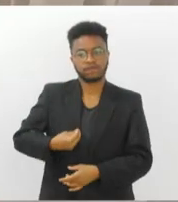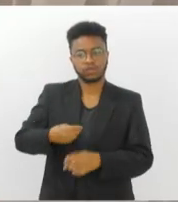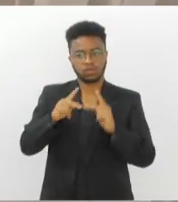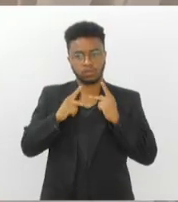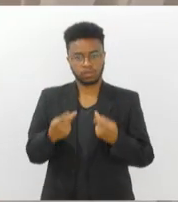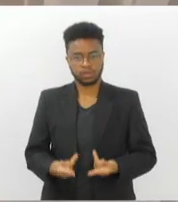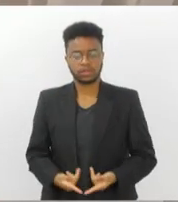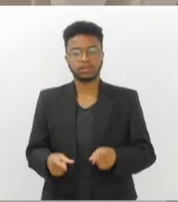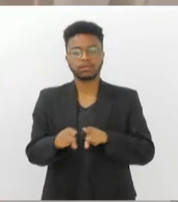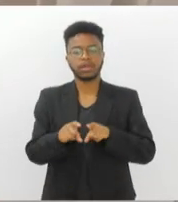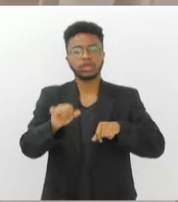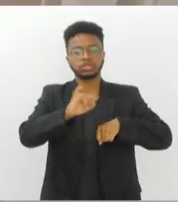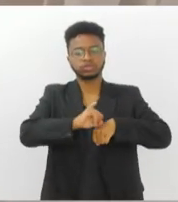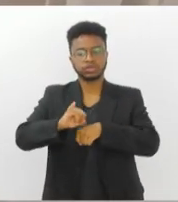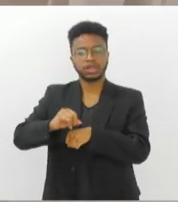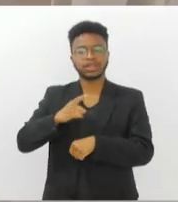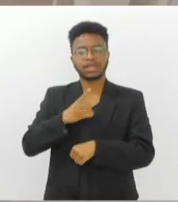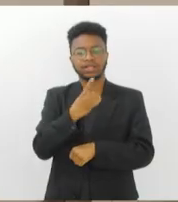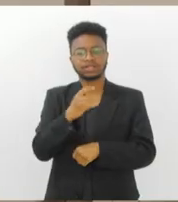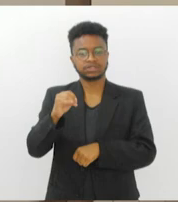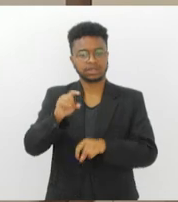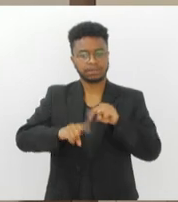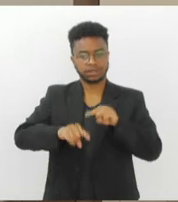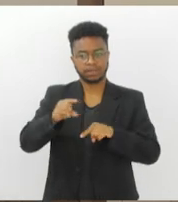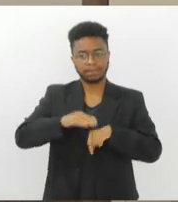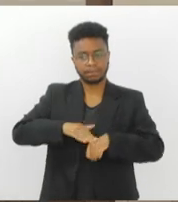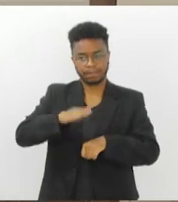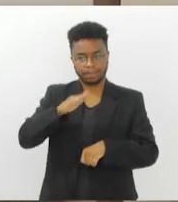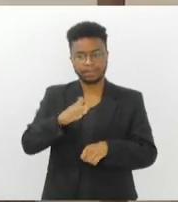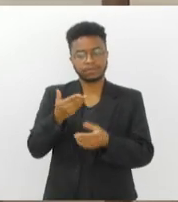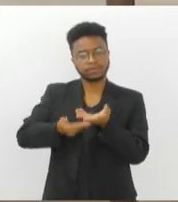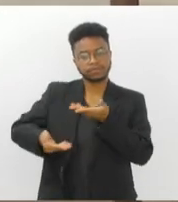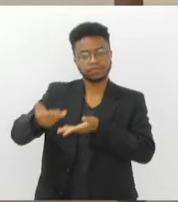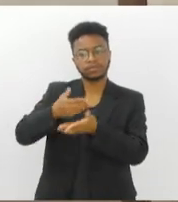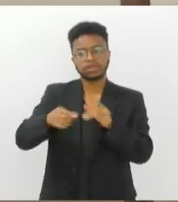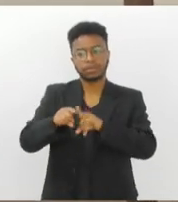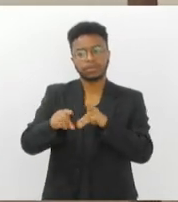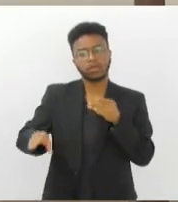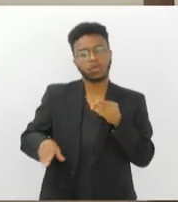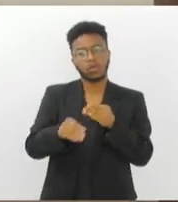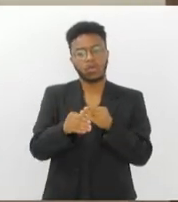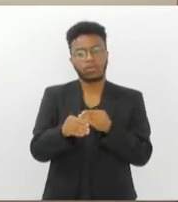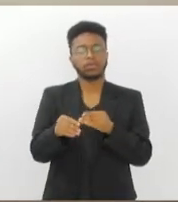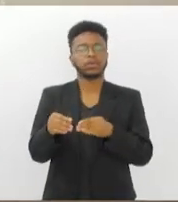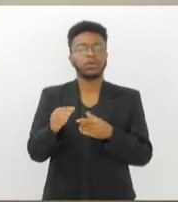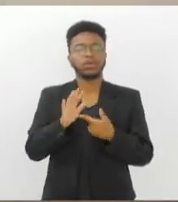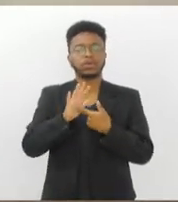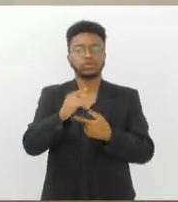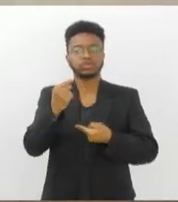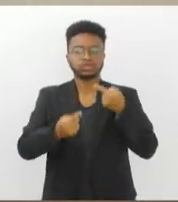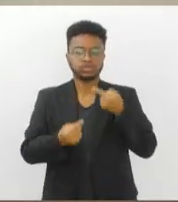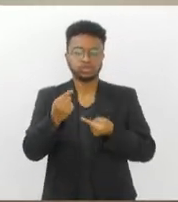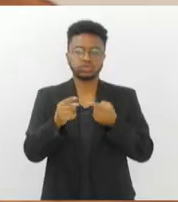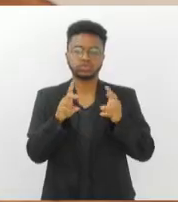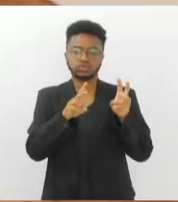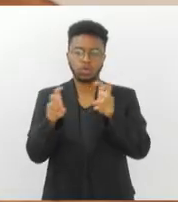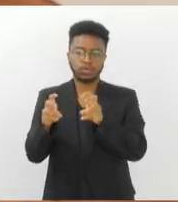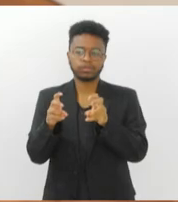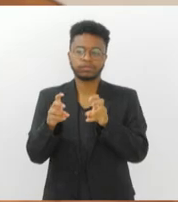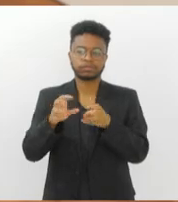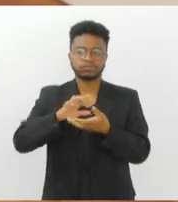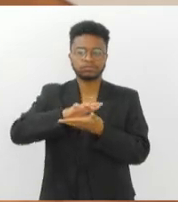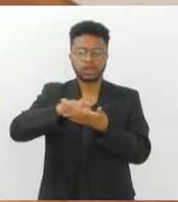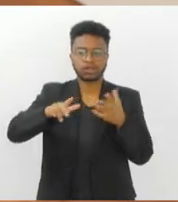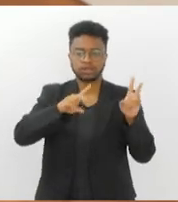exposição apresenta mais de 100 obras, que dialogam e se complementam, trazendo um debate crítico sobre diversos assuntos,